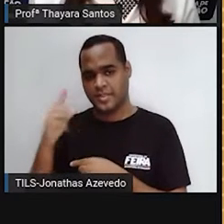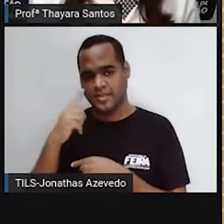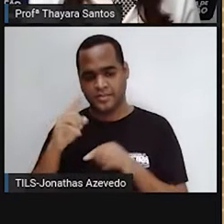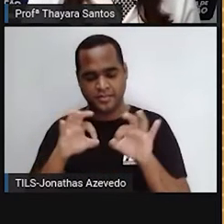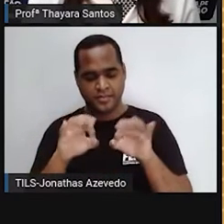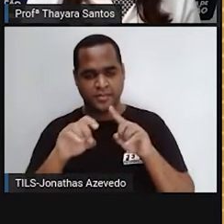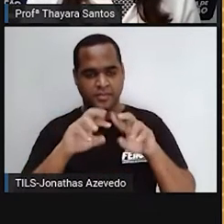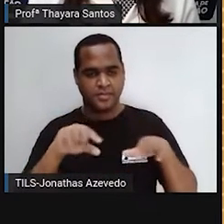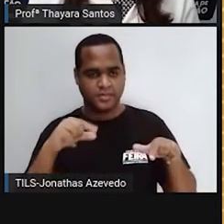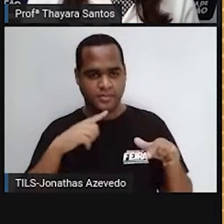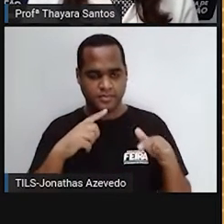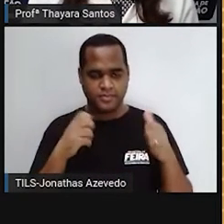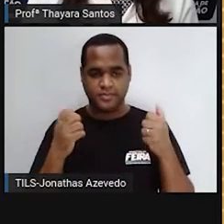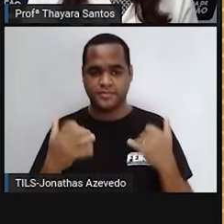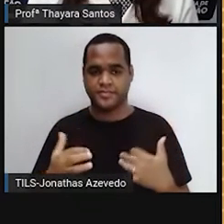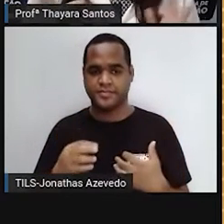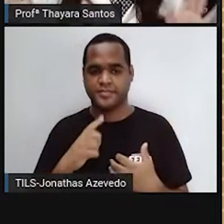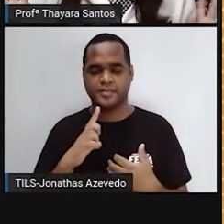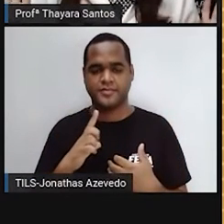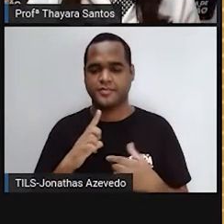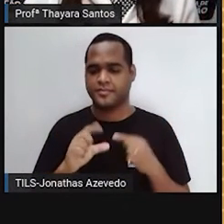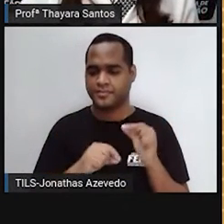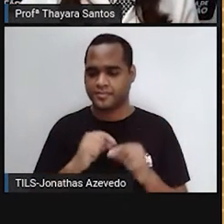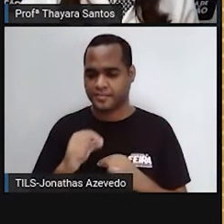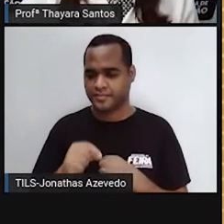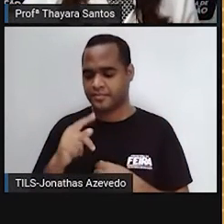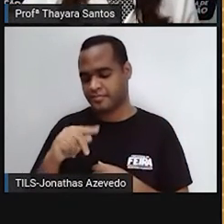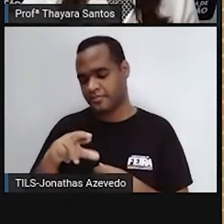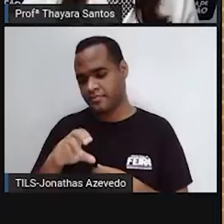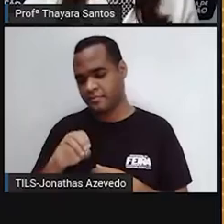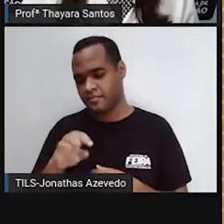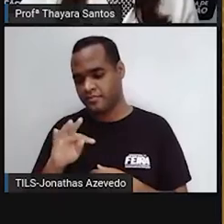multicellulares e estão lá no reino prototipista.